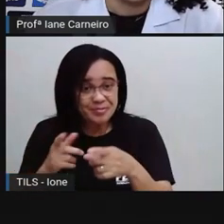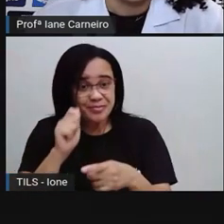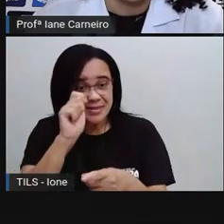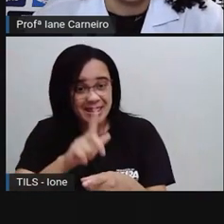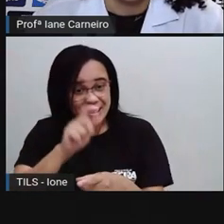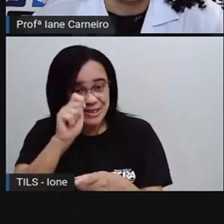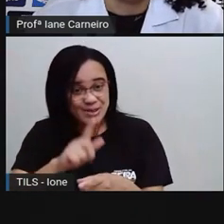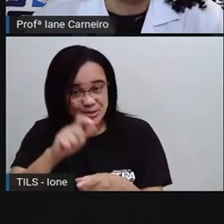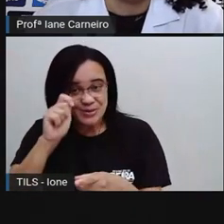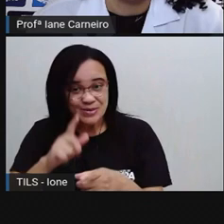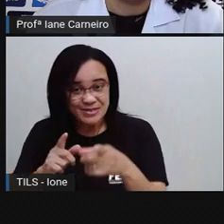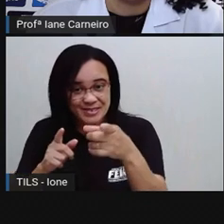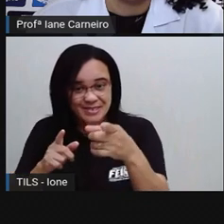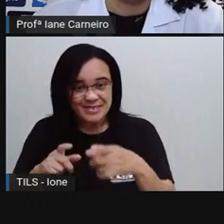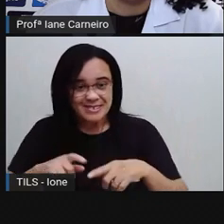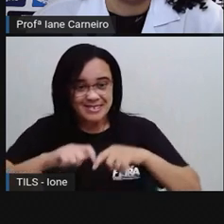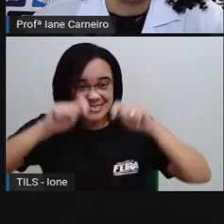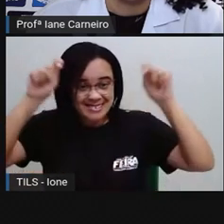Olha.